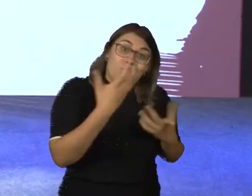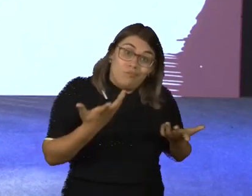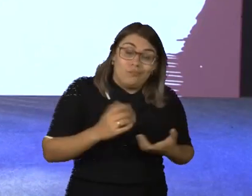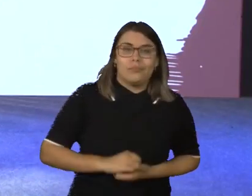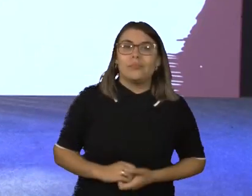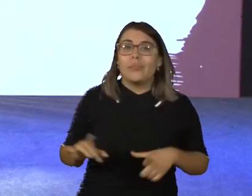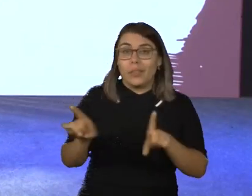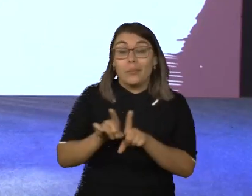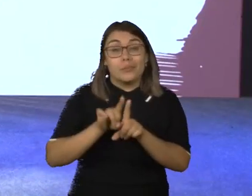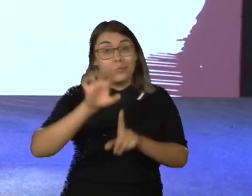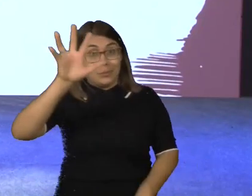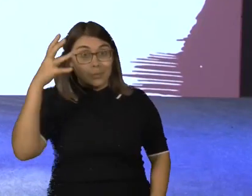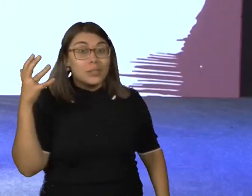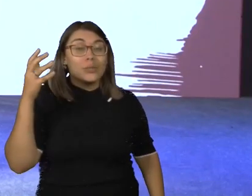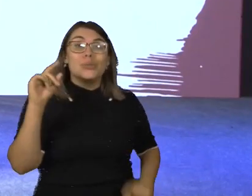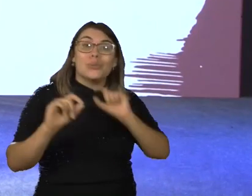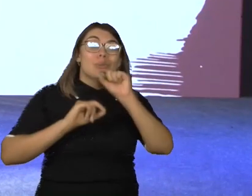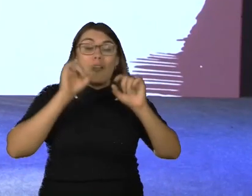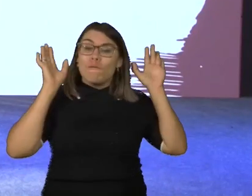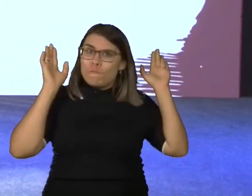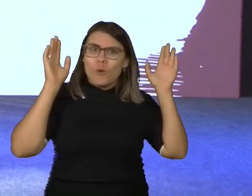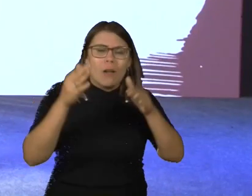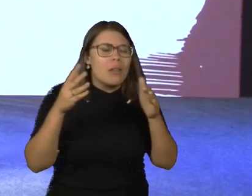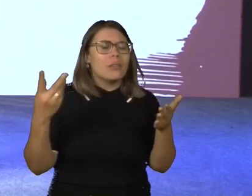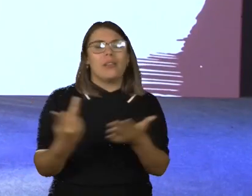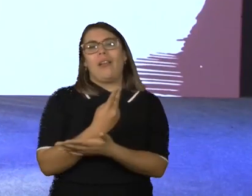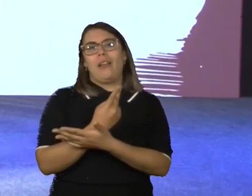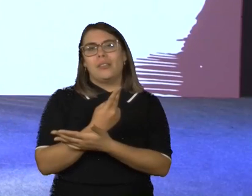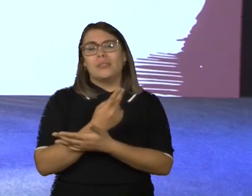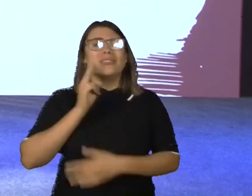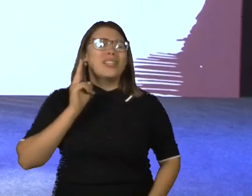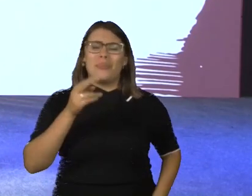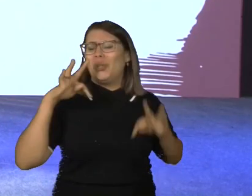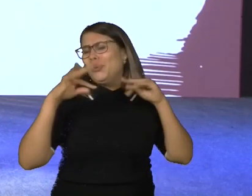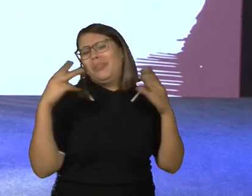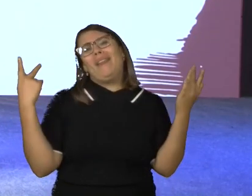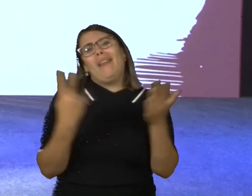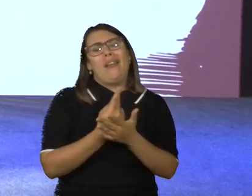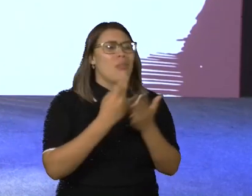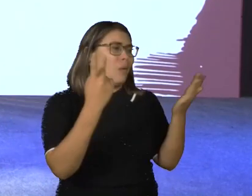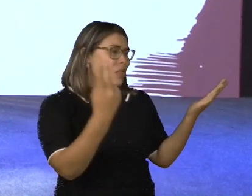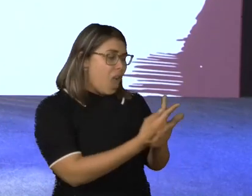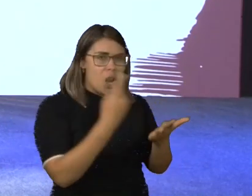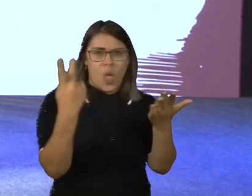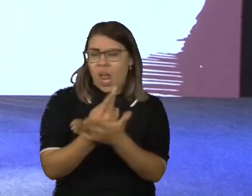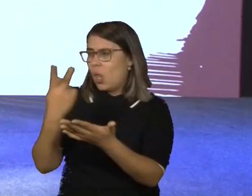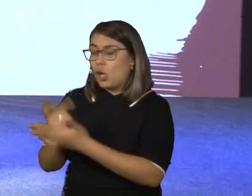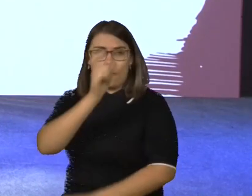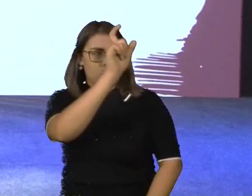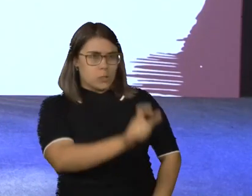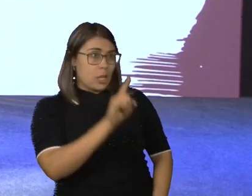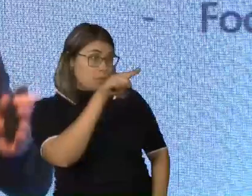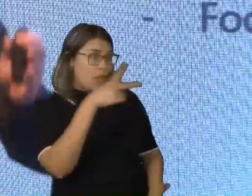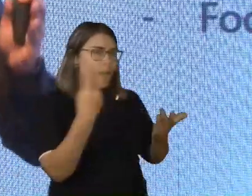uma pessoa também com uma mente limitada é focada no que está errado. Sempre está tudo errado. Com ele, com a outra pessoa ou com a